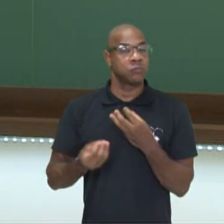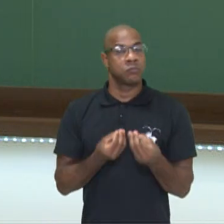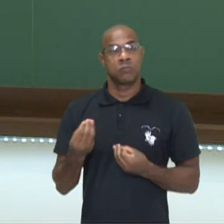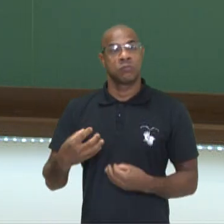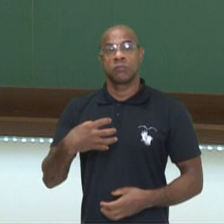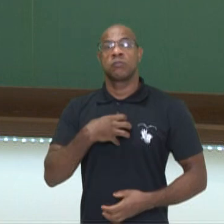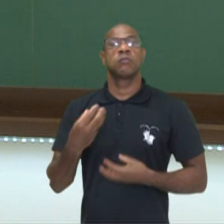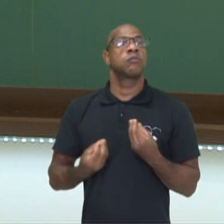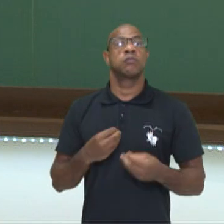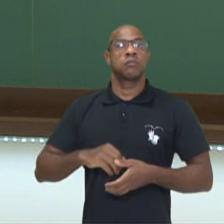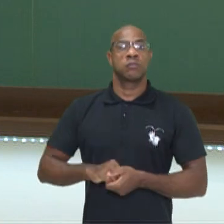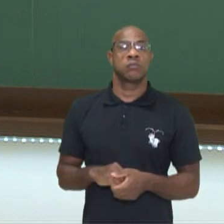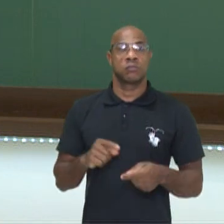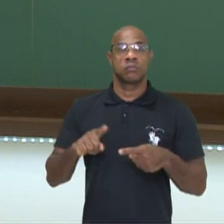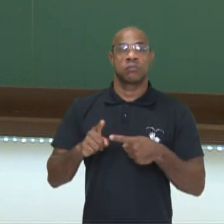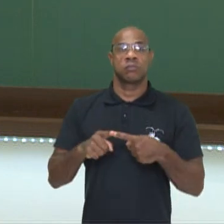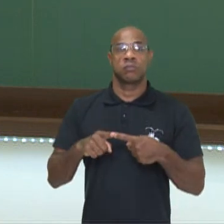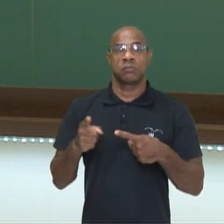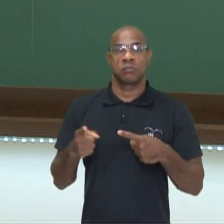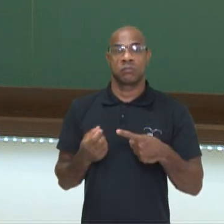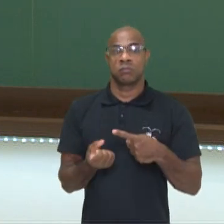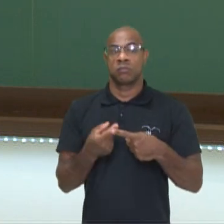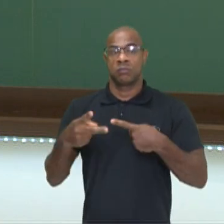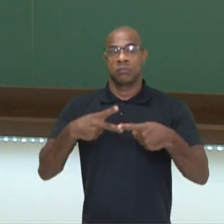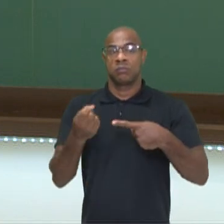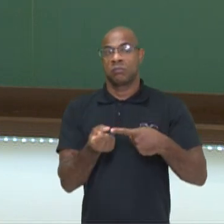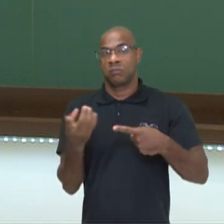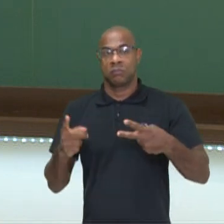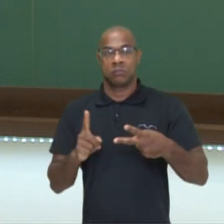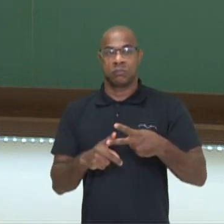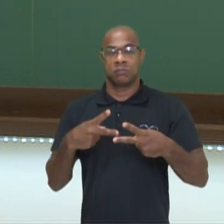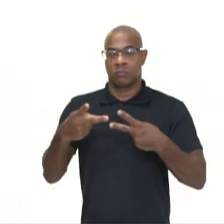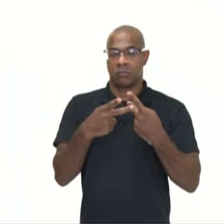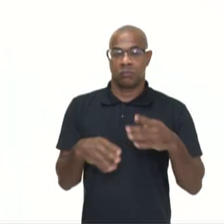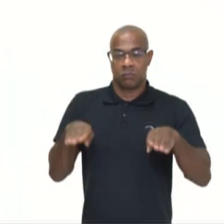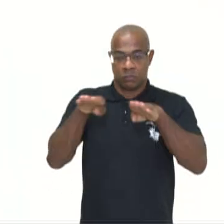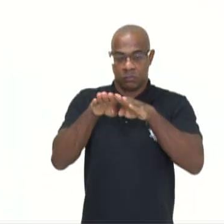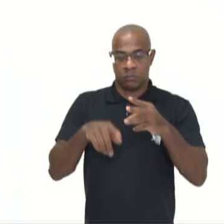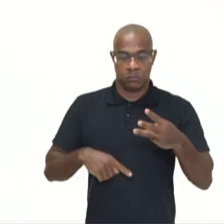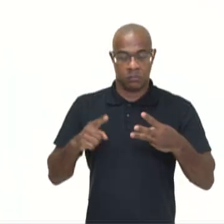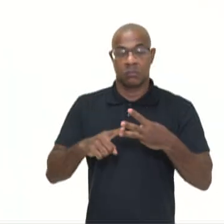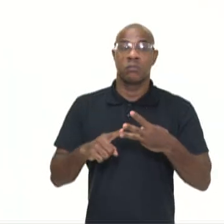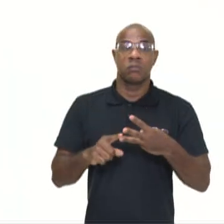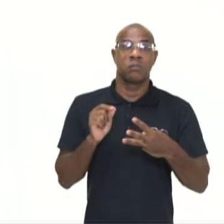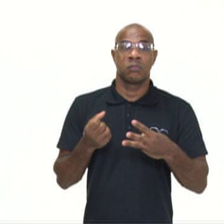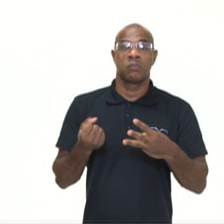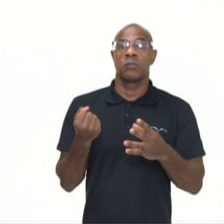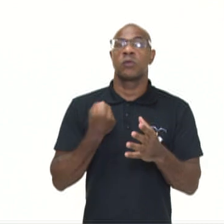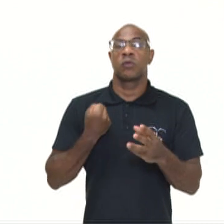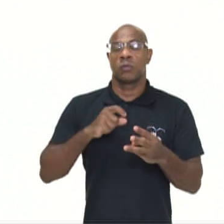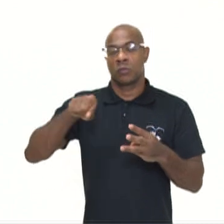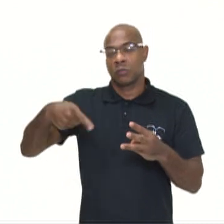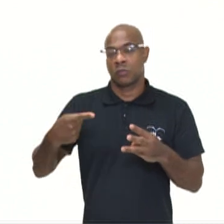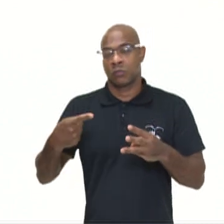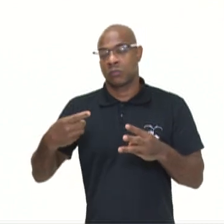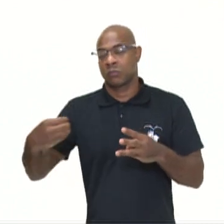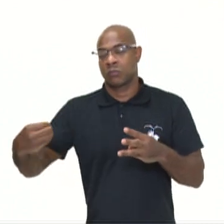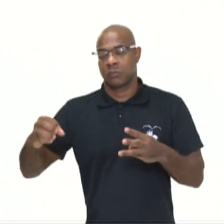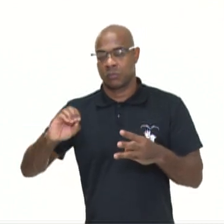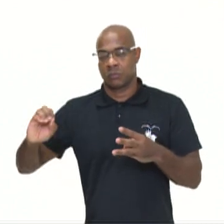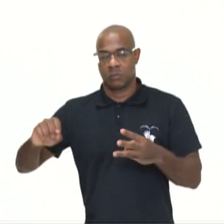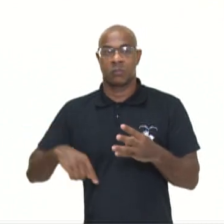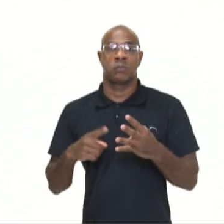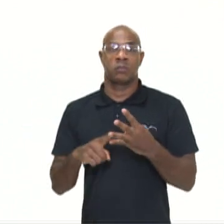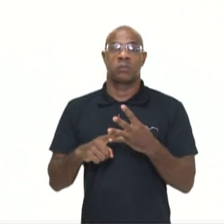maneiras? Usando fração de quantidade, usando fração equivalente, usando números decimais, usando